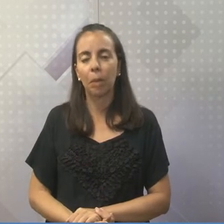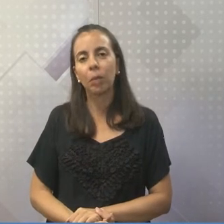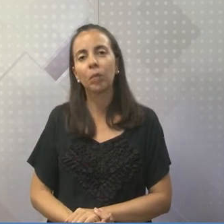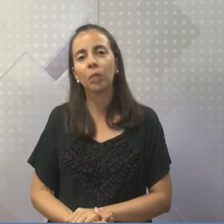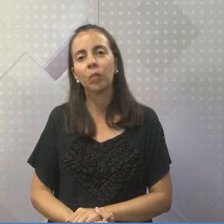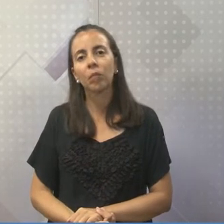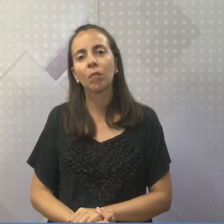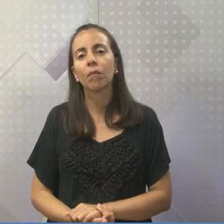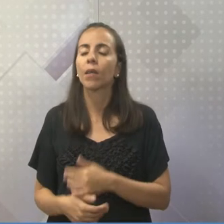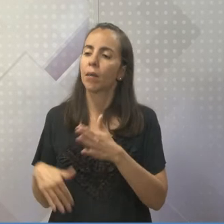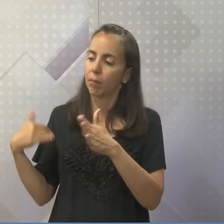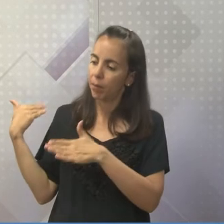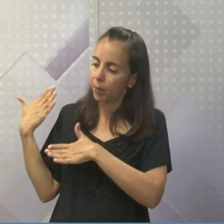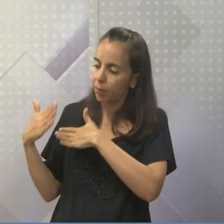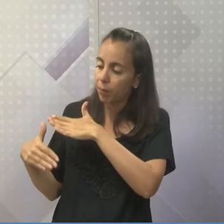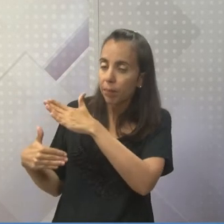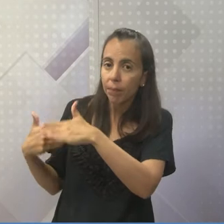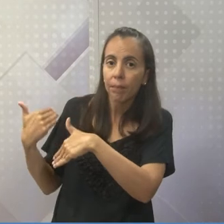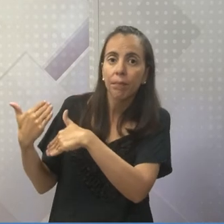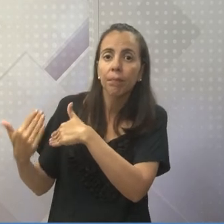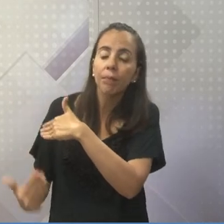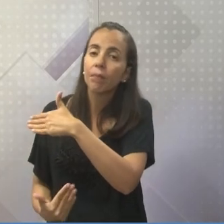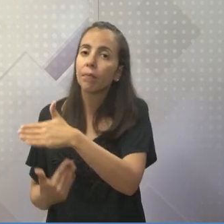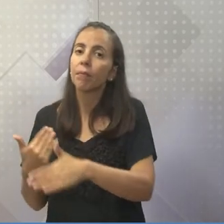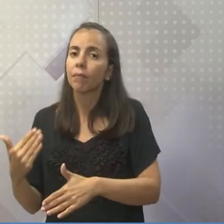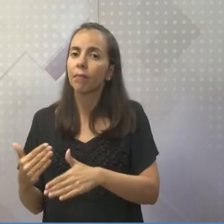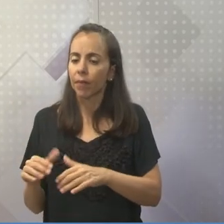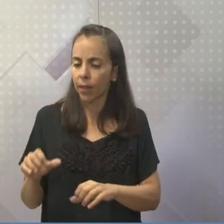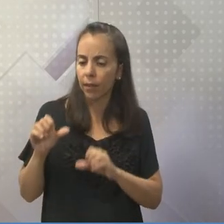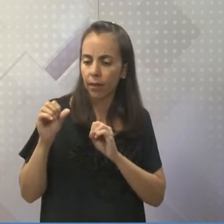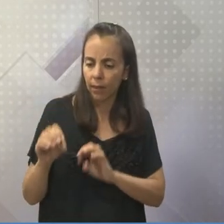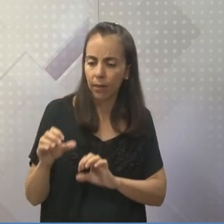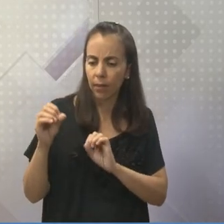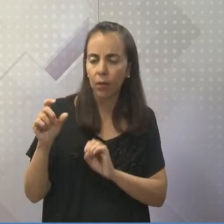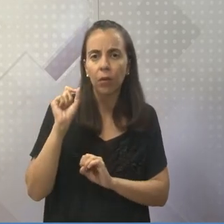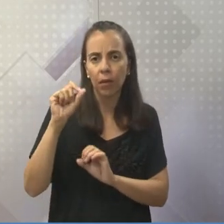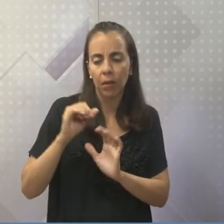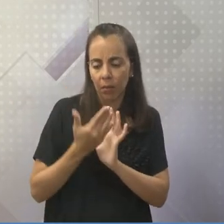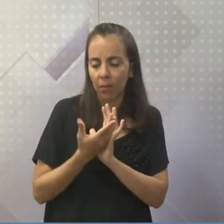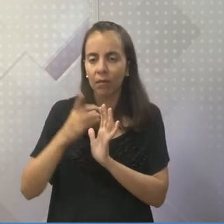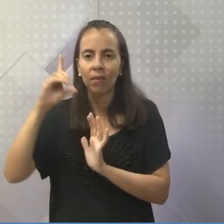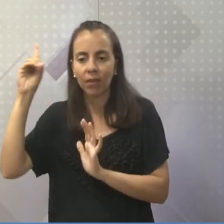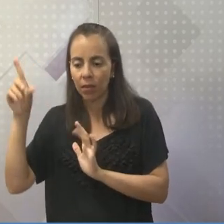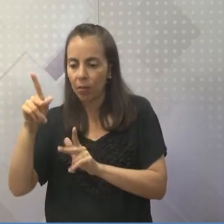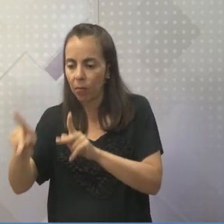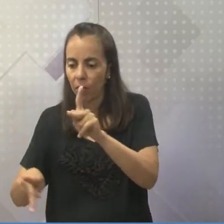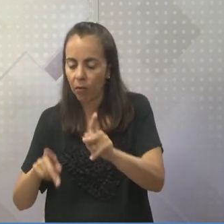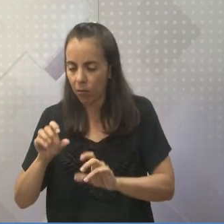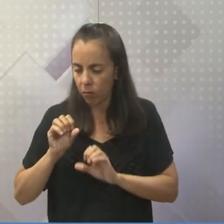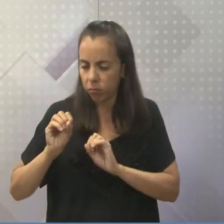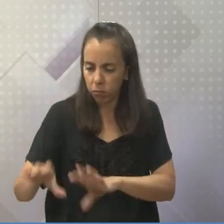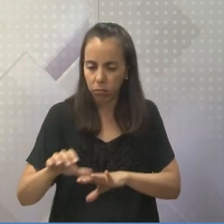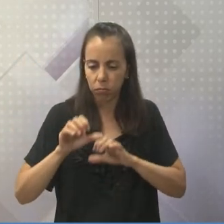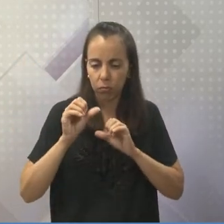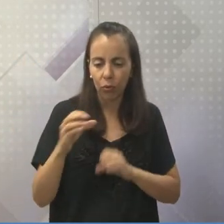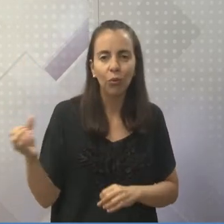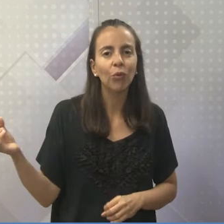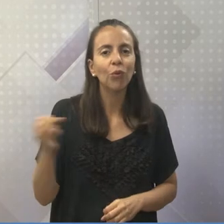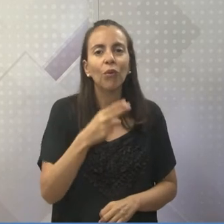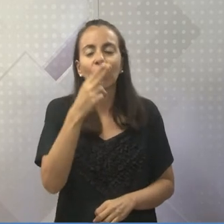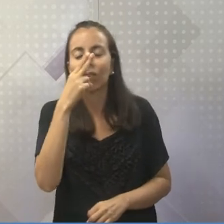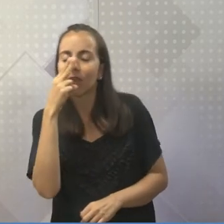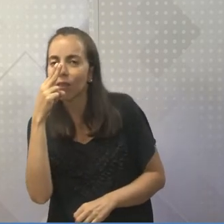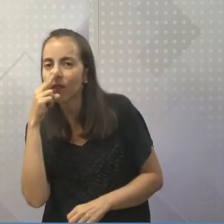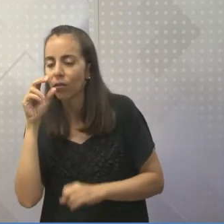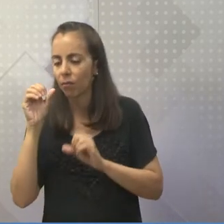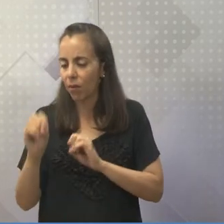E com o passar do tempo, ele foi ensinando a palavra de Deus para as pessoas. Os novos cristãos que estavam lá. Começou a